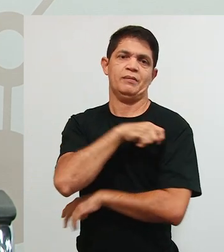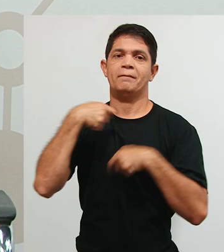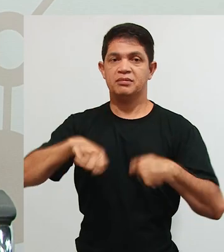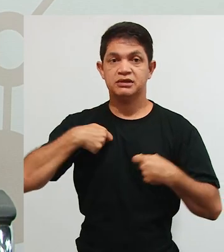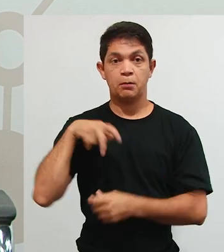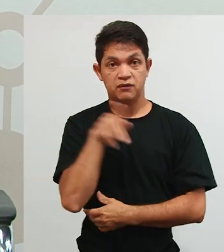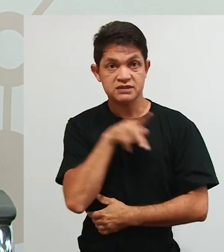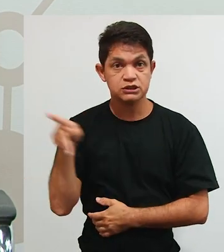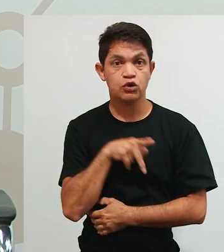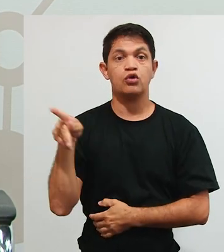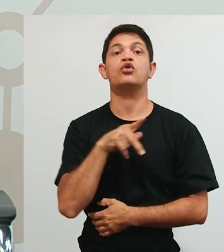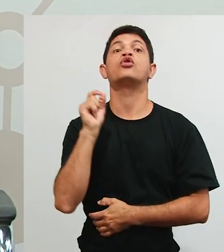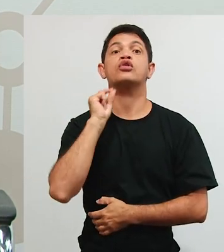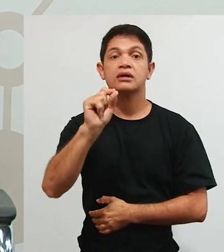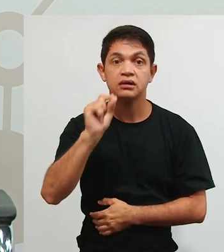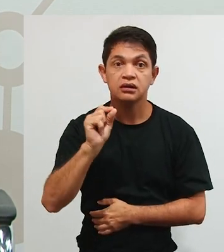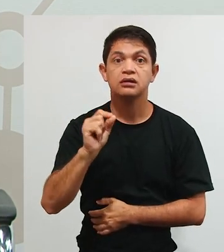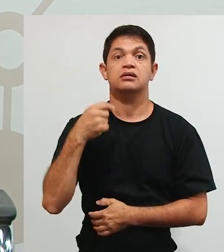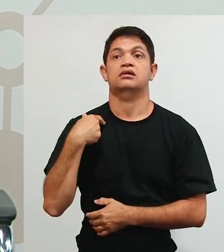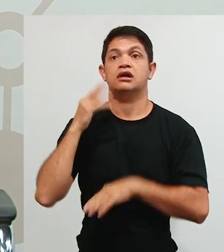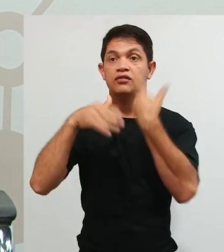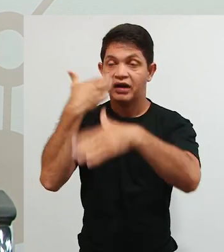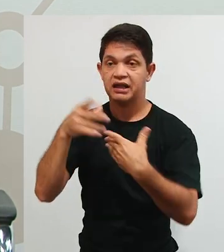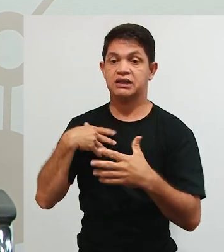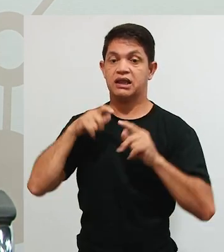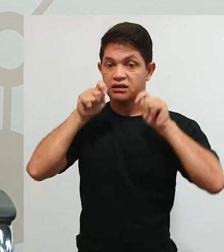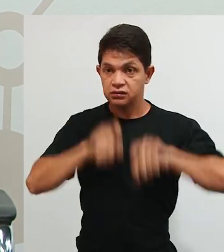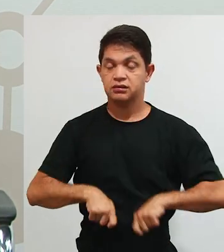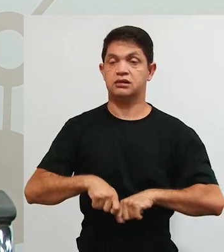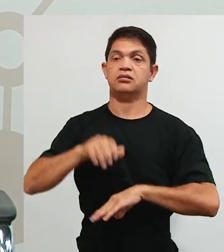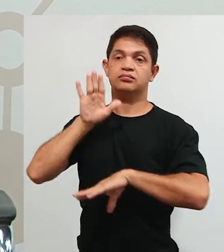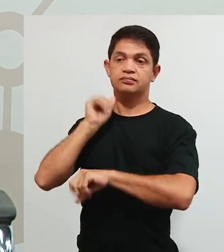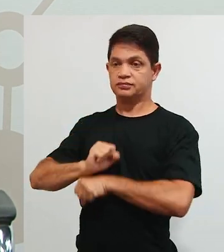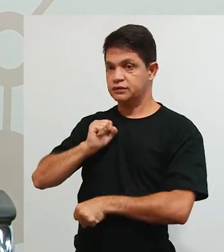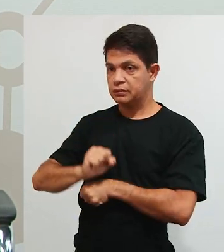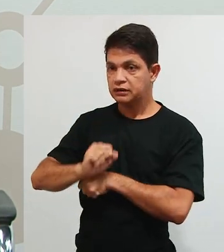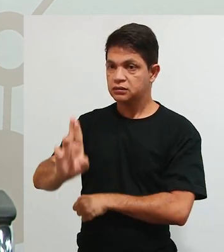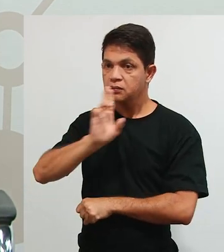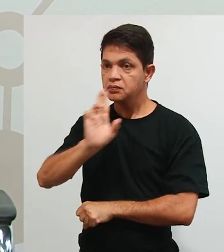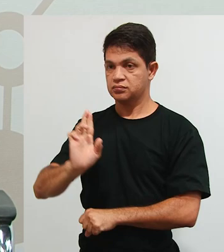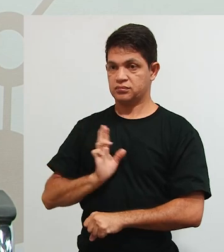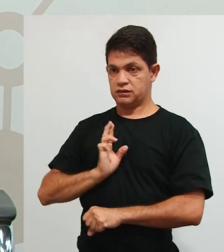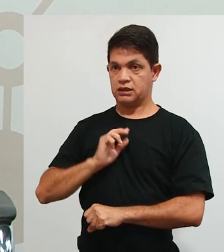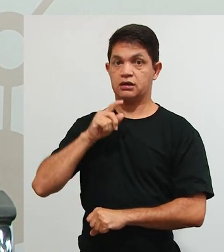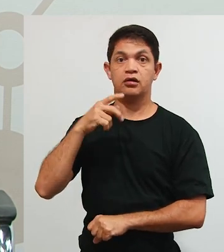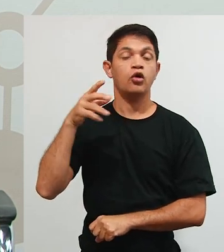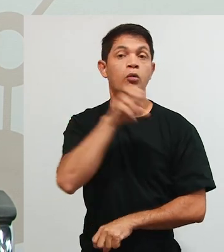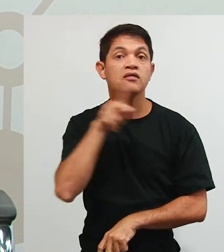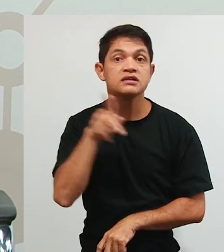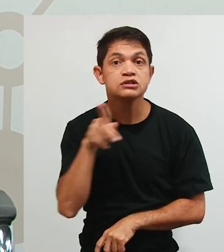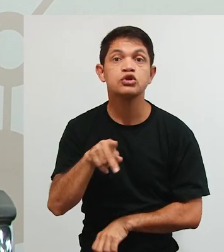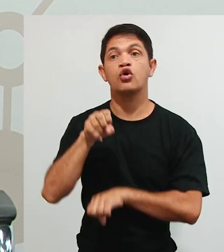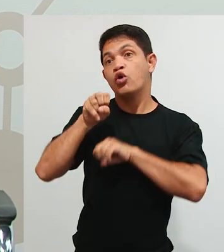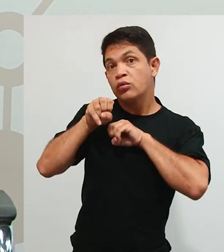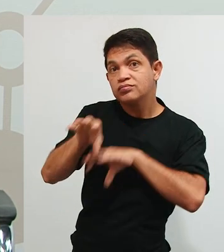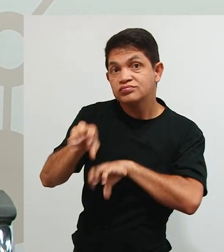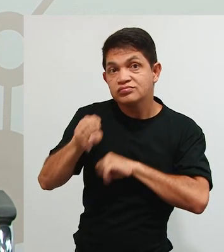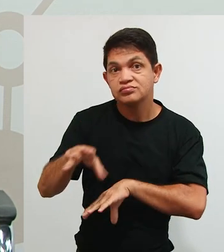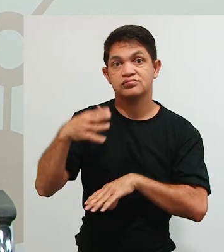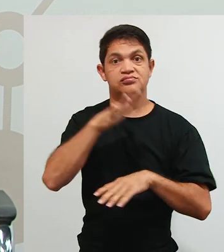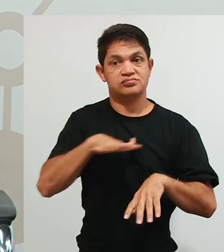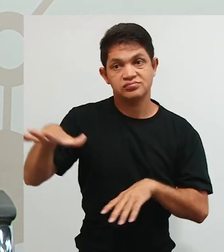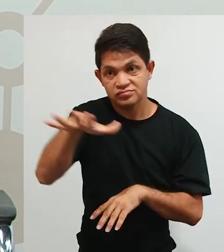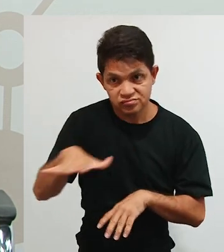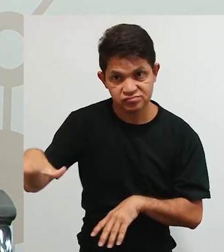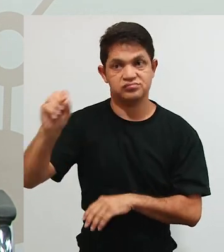Então, o professor não, não, não intervém. Aqui, não, aqui é o professor que intervém, né, na, na, na ambientalista